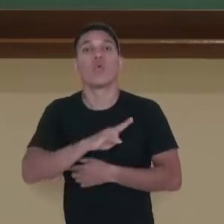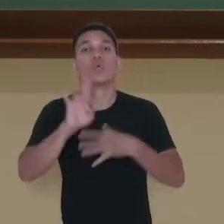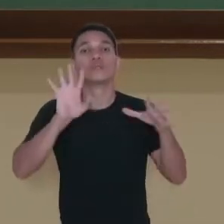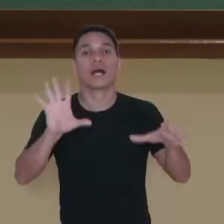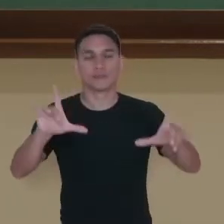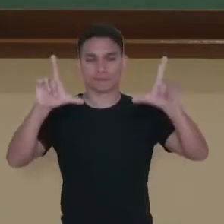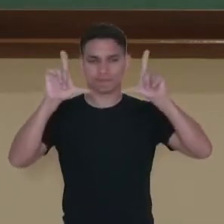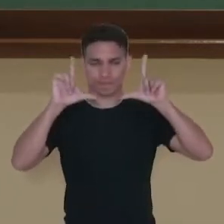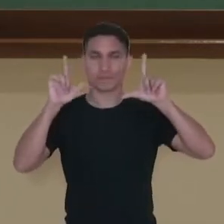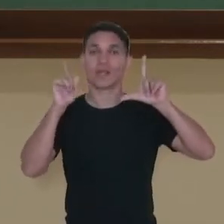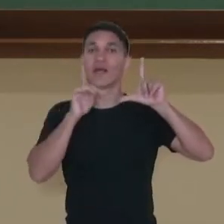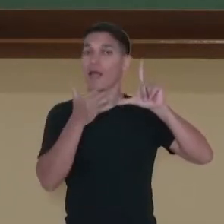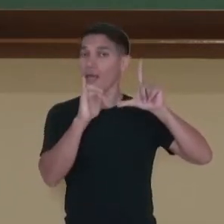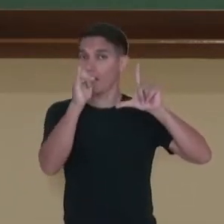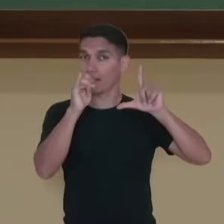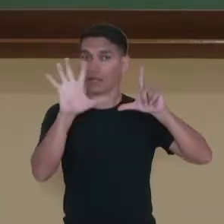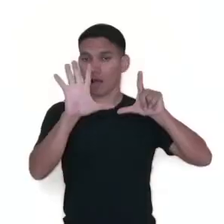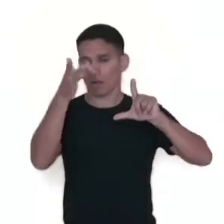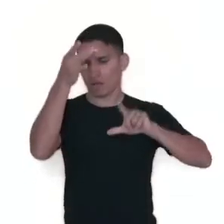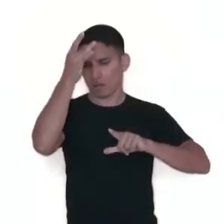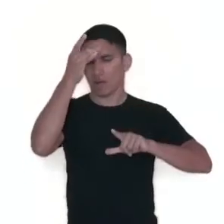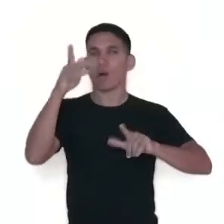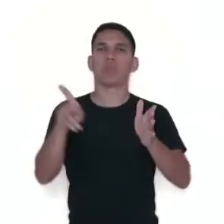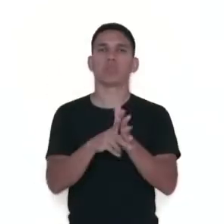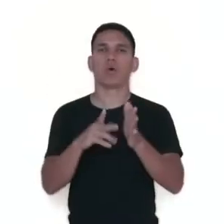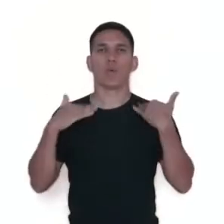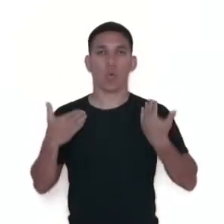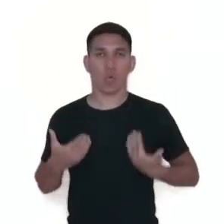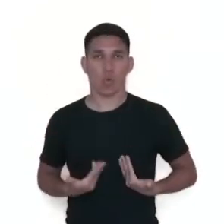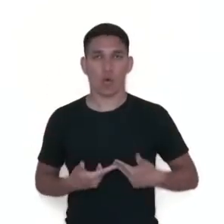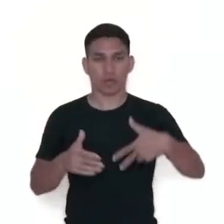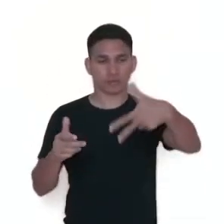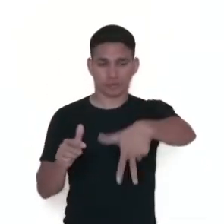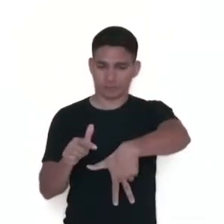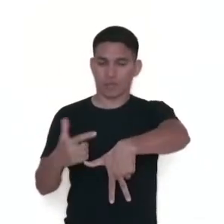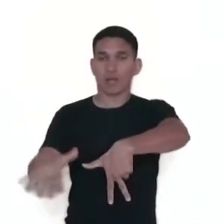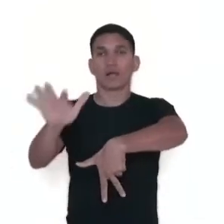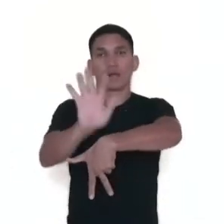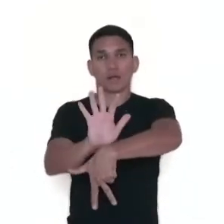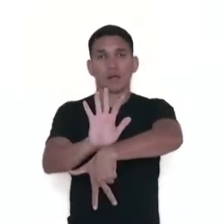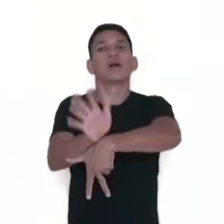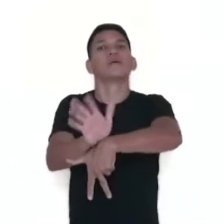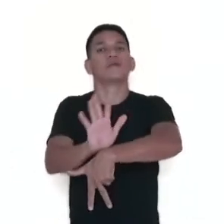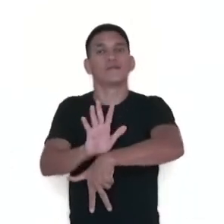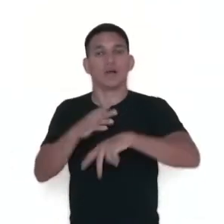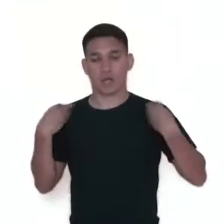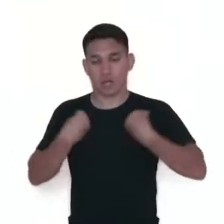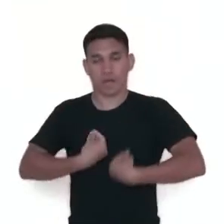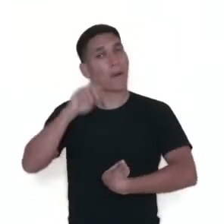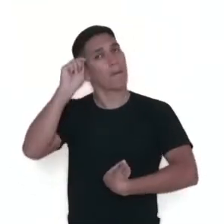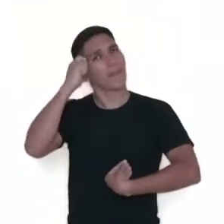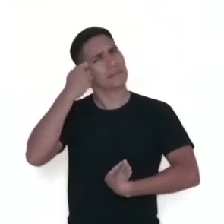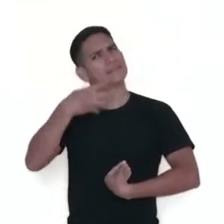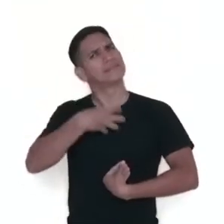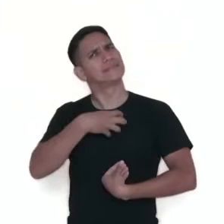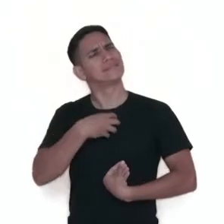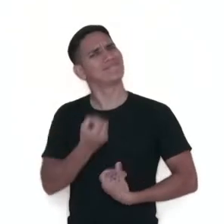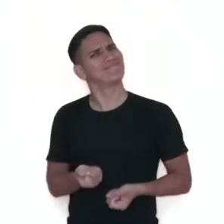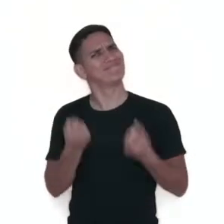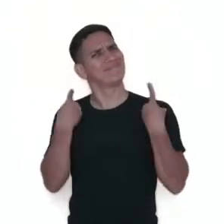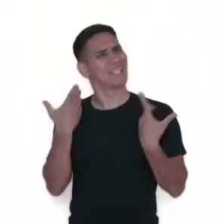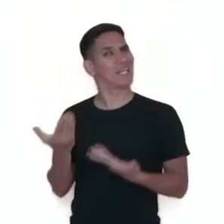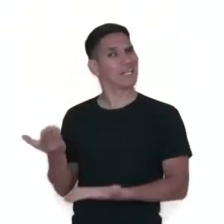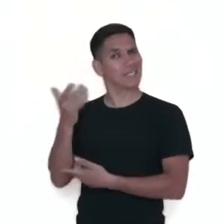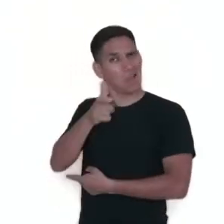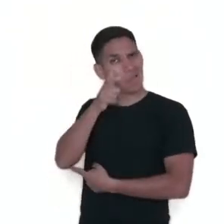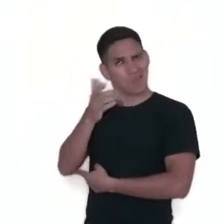Máscaras eletrônicas acopladas ao corpo de performers vestido de preto. É uma sensação um pouco estranha